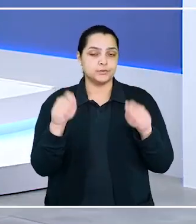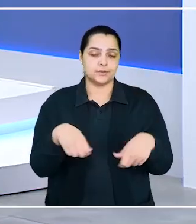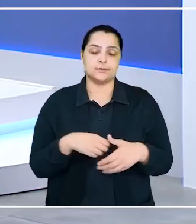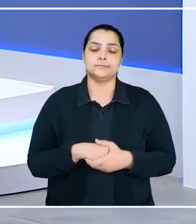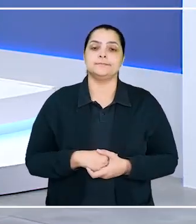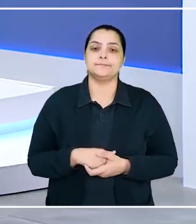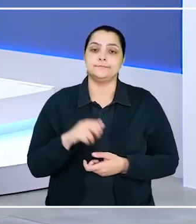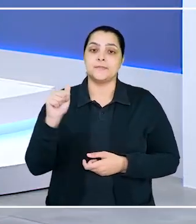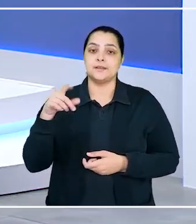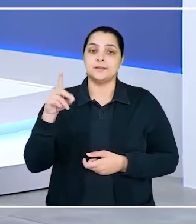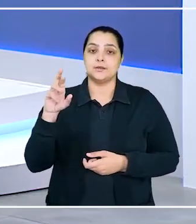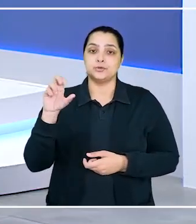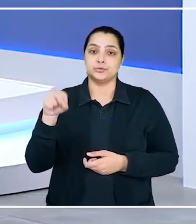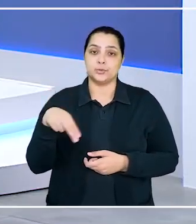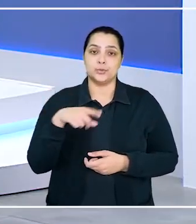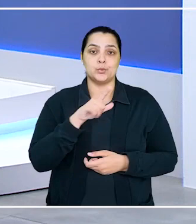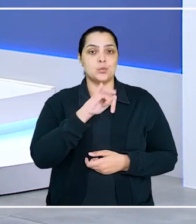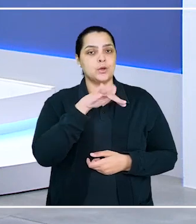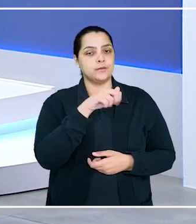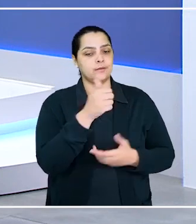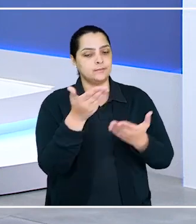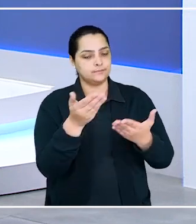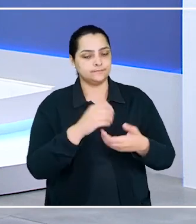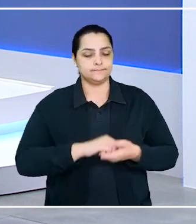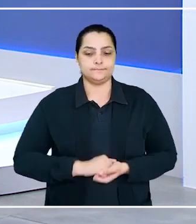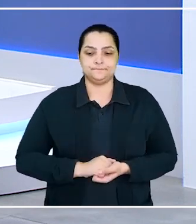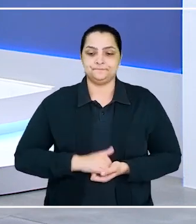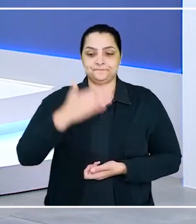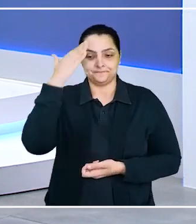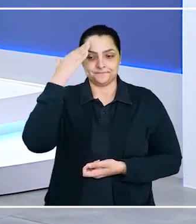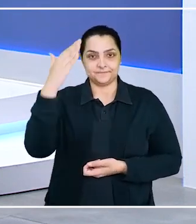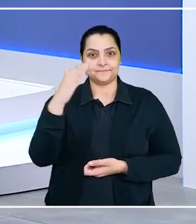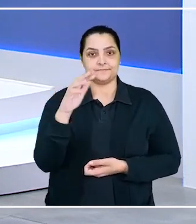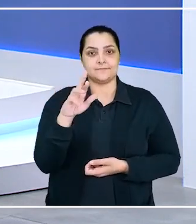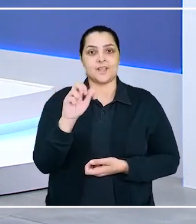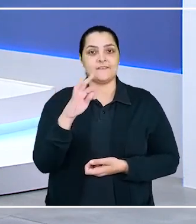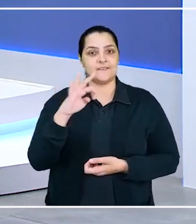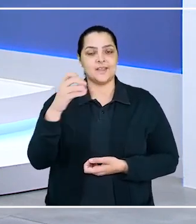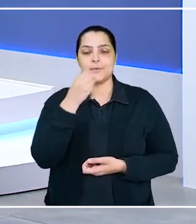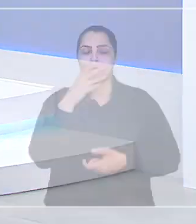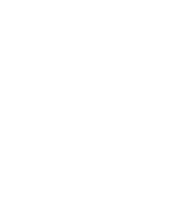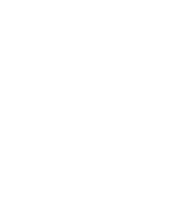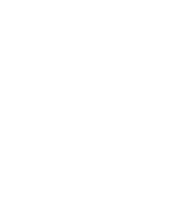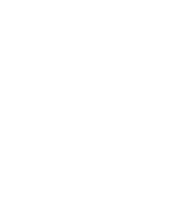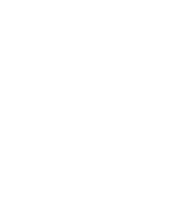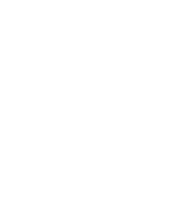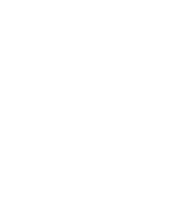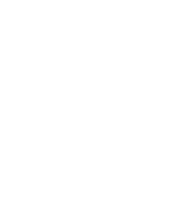Anderson, Luana, volto com vocês. Muito obrigada, Rafael, e bom trabalho para você.